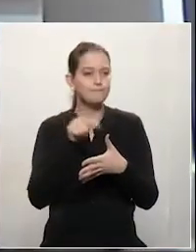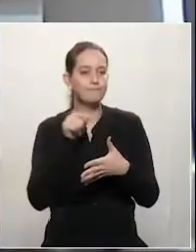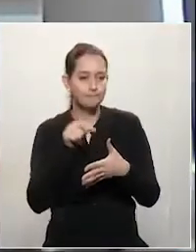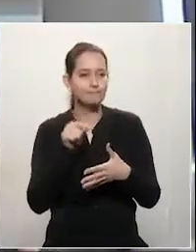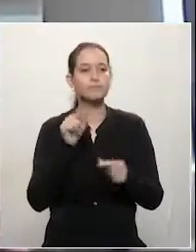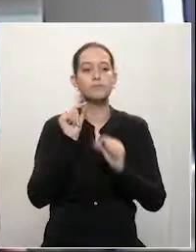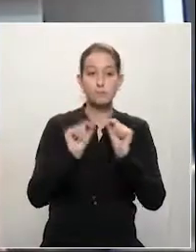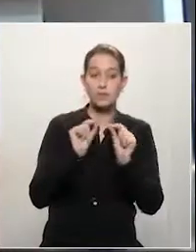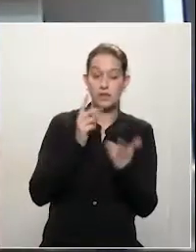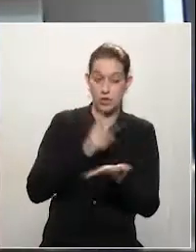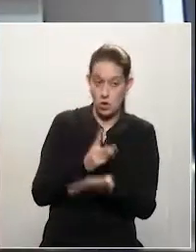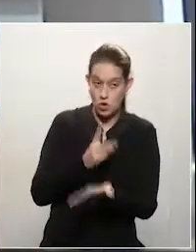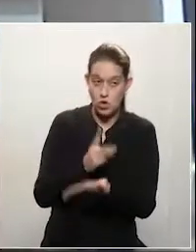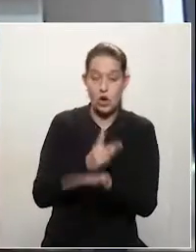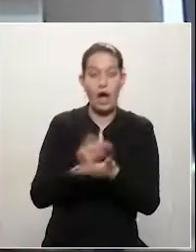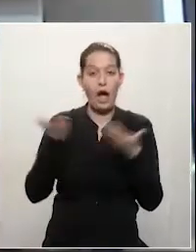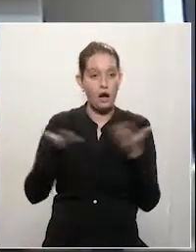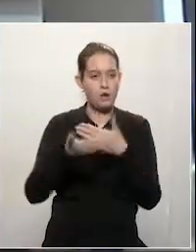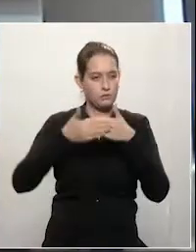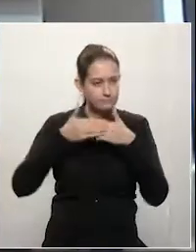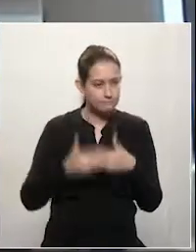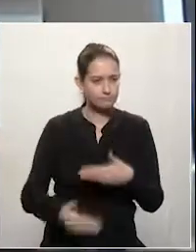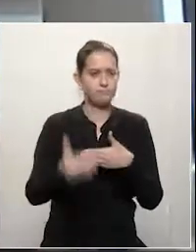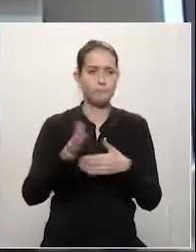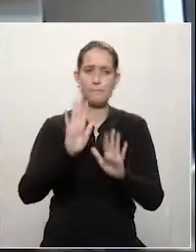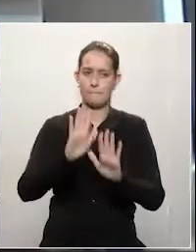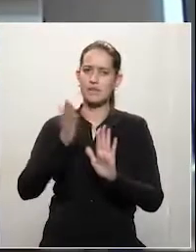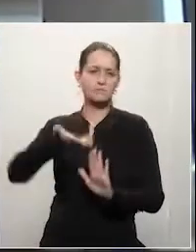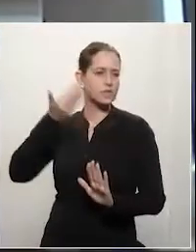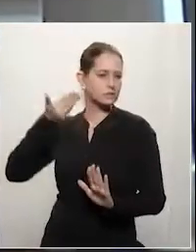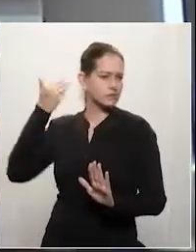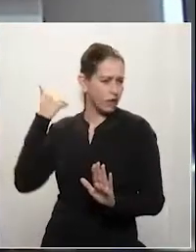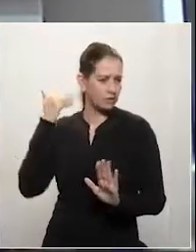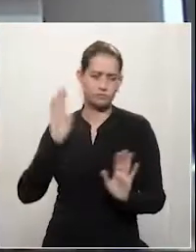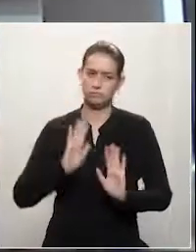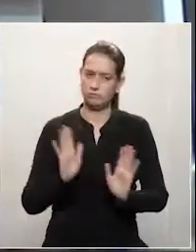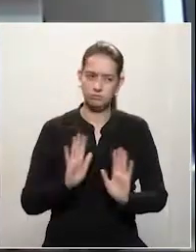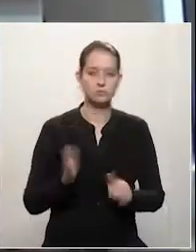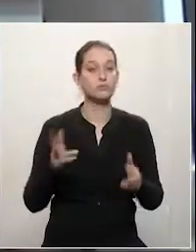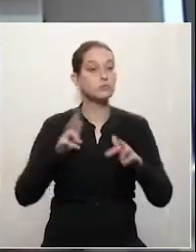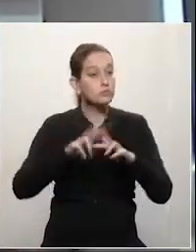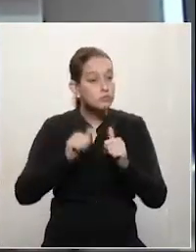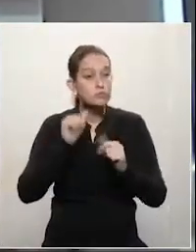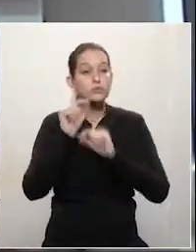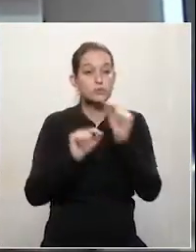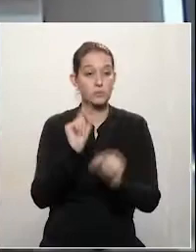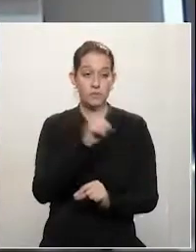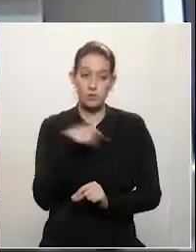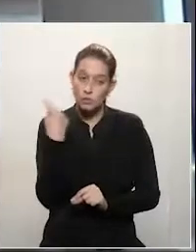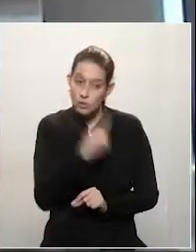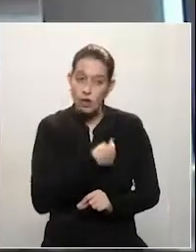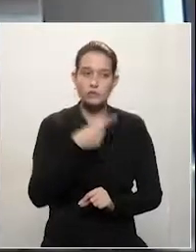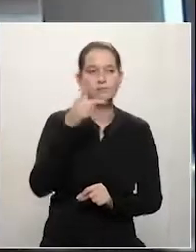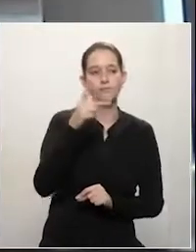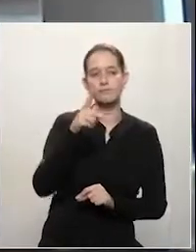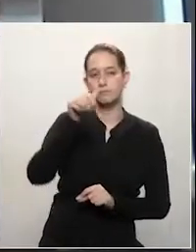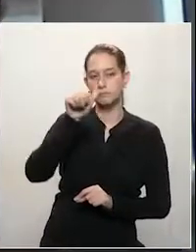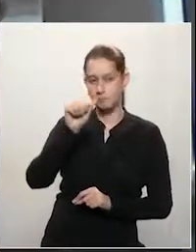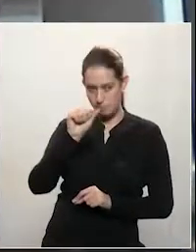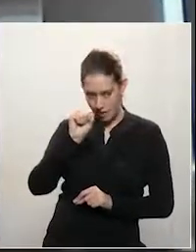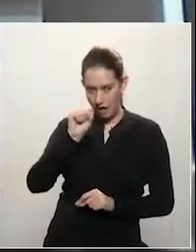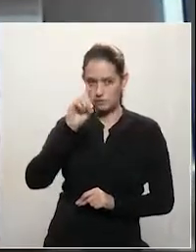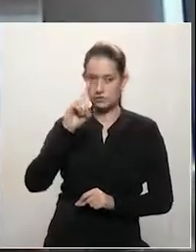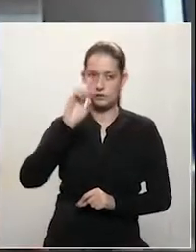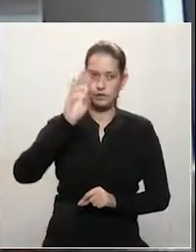frente. Então, fica aqui esse registro histórico que nós do PSDB temos certeza que todo brasileiro